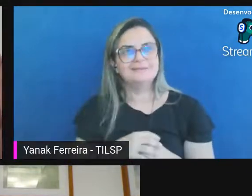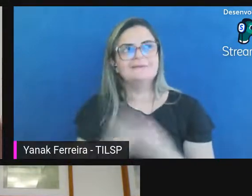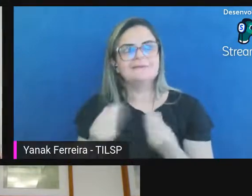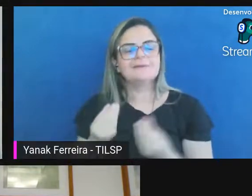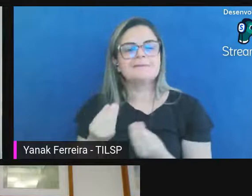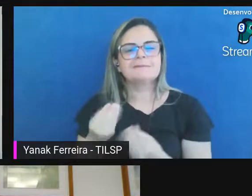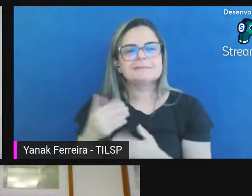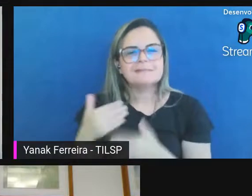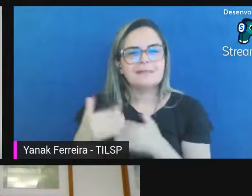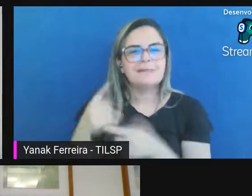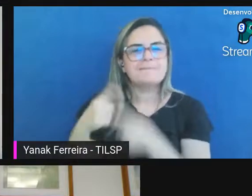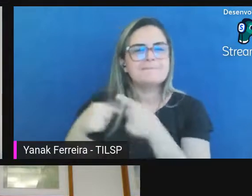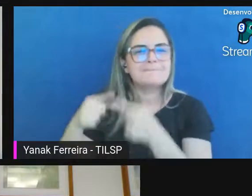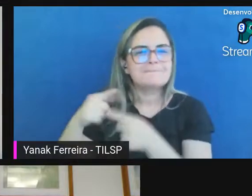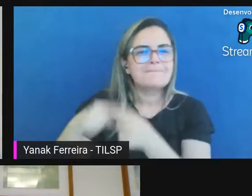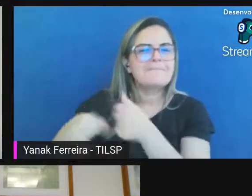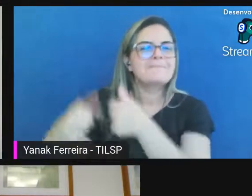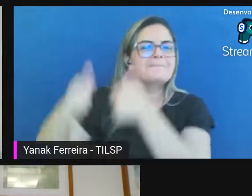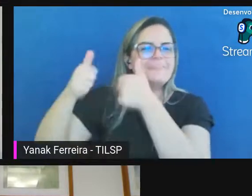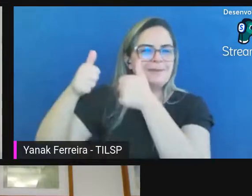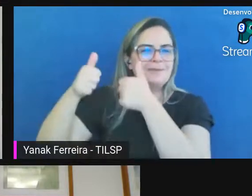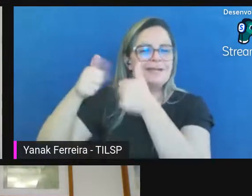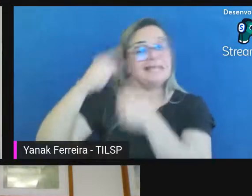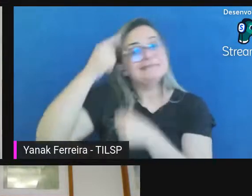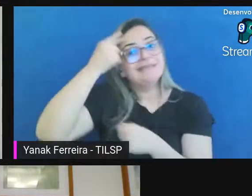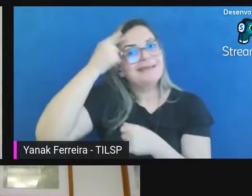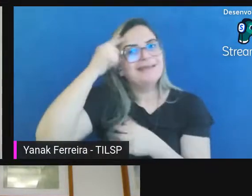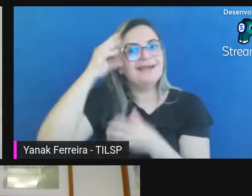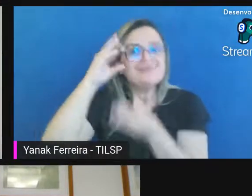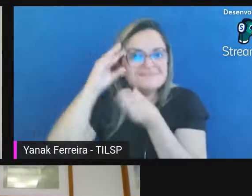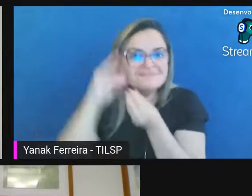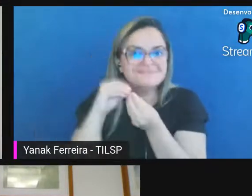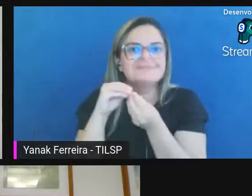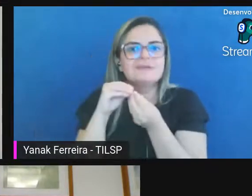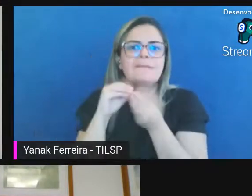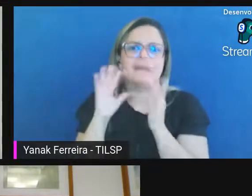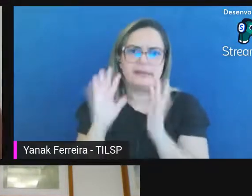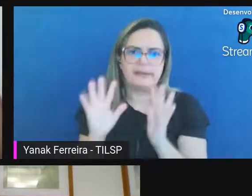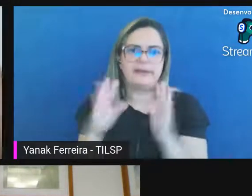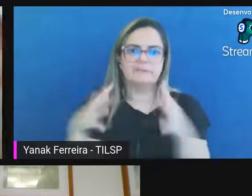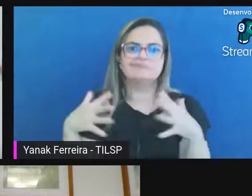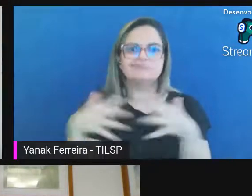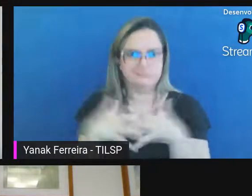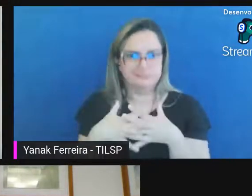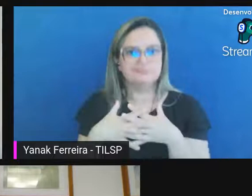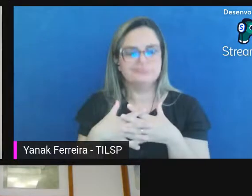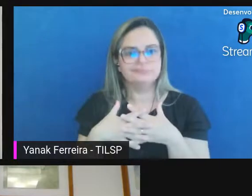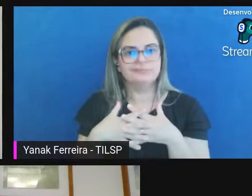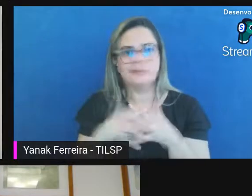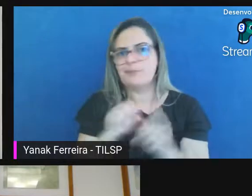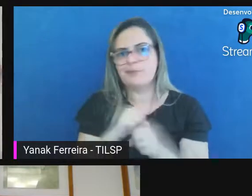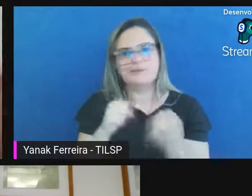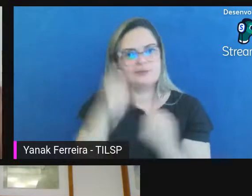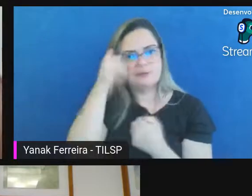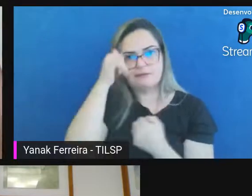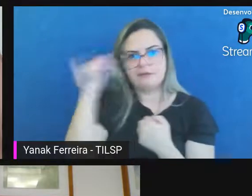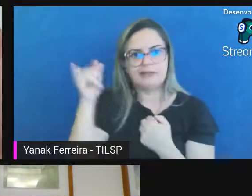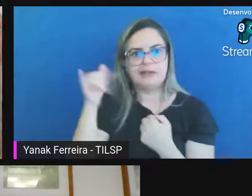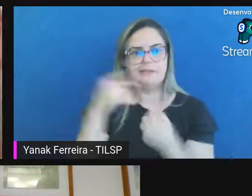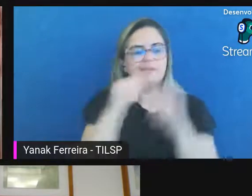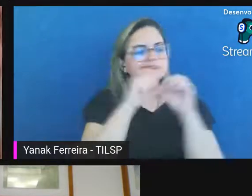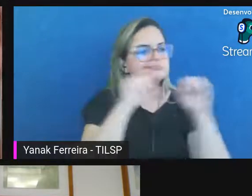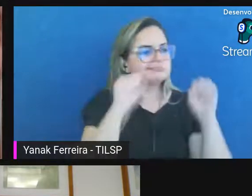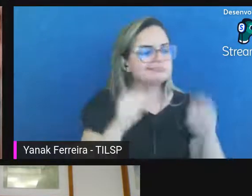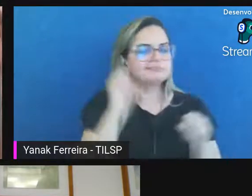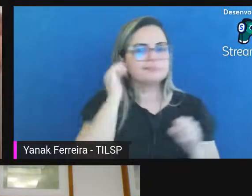tentando simplificar mas é claro que tem seu nível de complexidade isso não dá para evitar pela questão da abordagem sistêmica pela